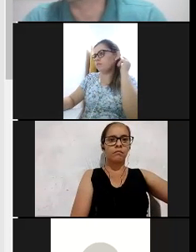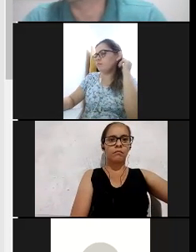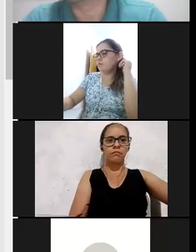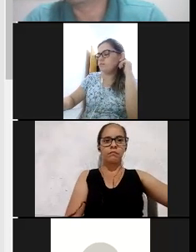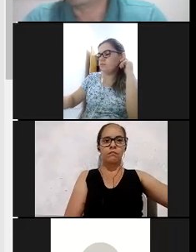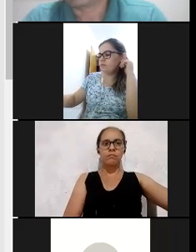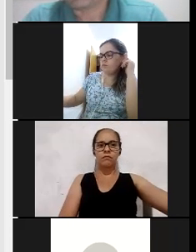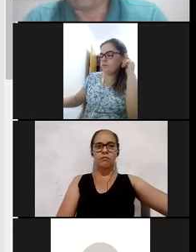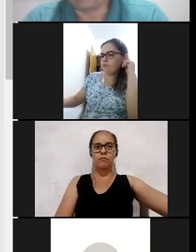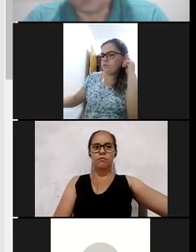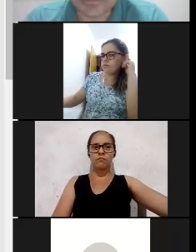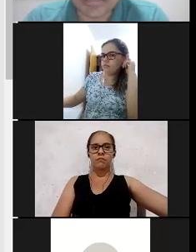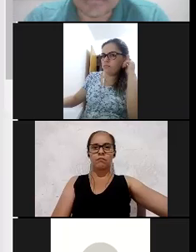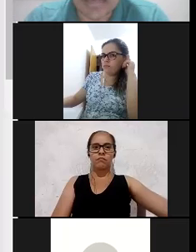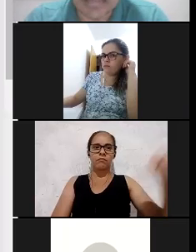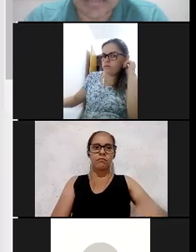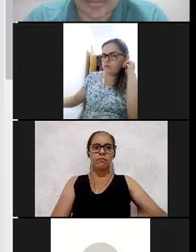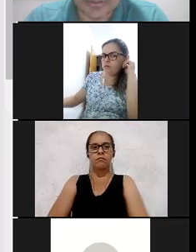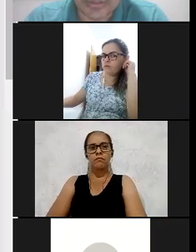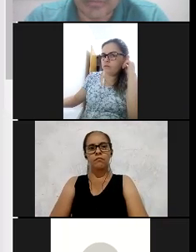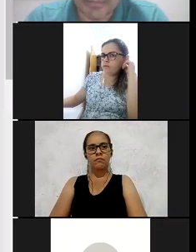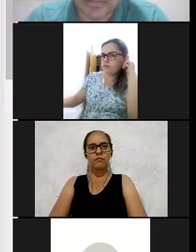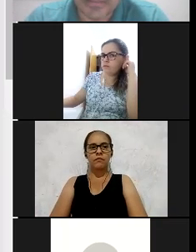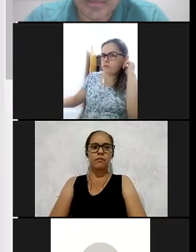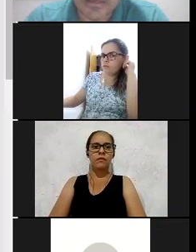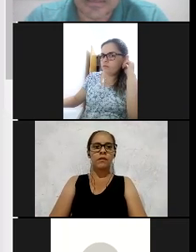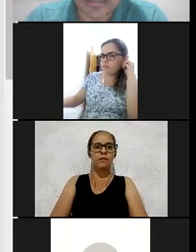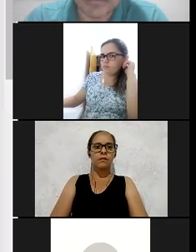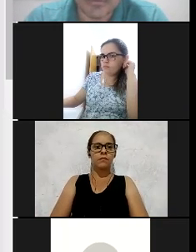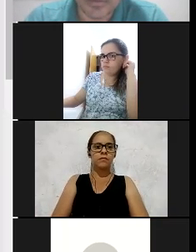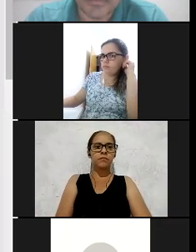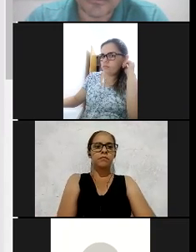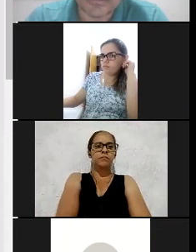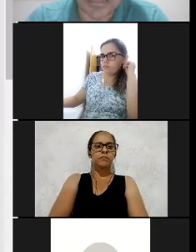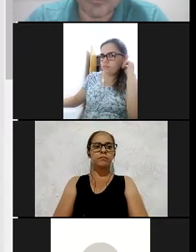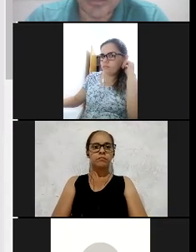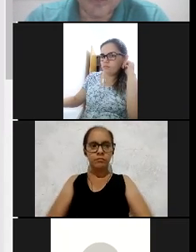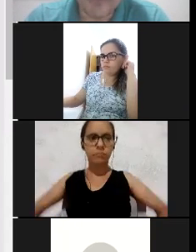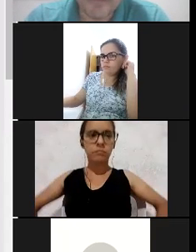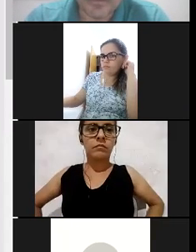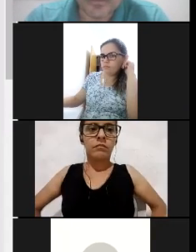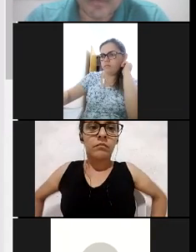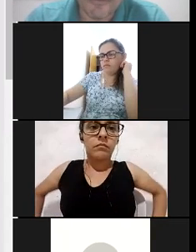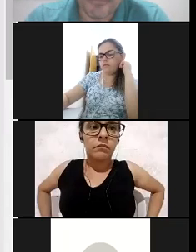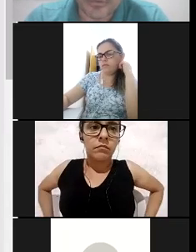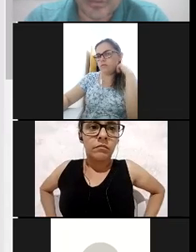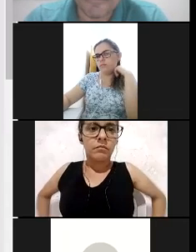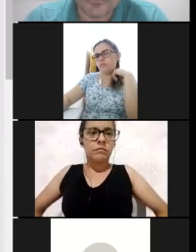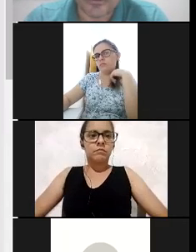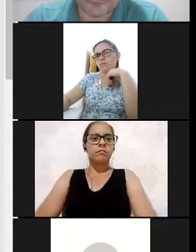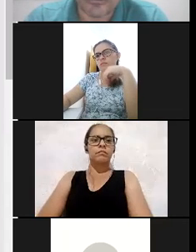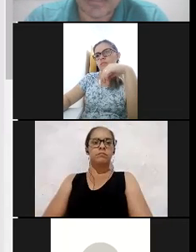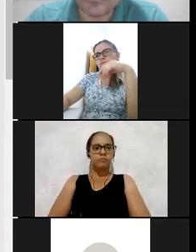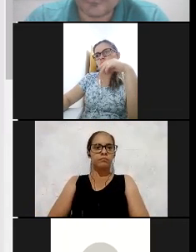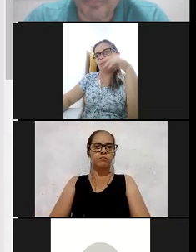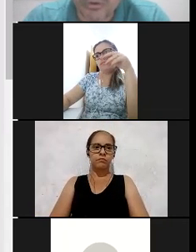assim por diante. A partir dessa questão da pandemia, do isolamento social, foi possível